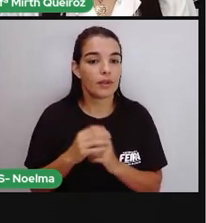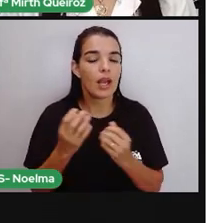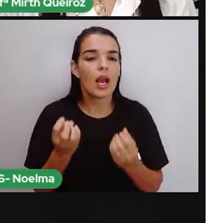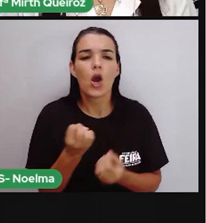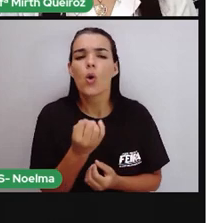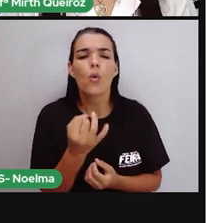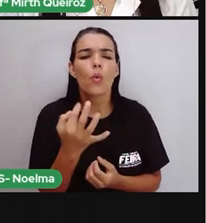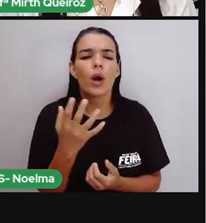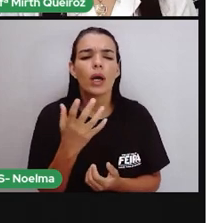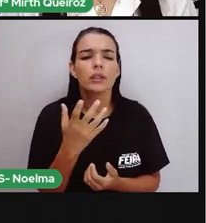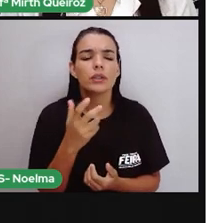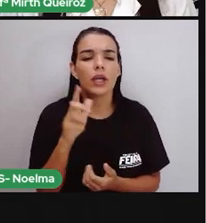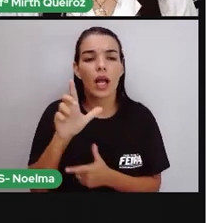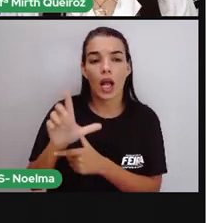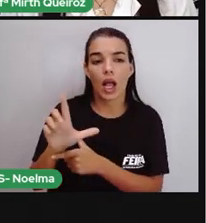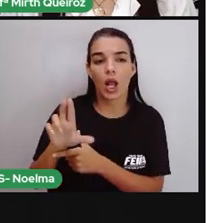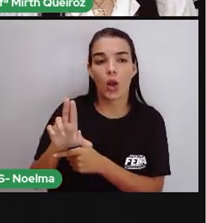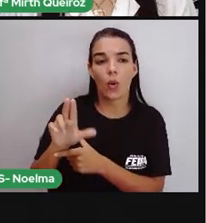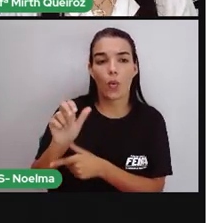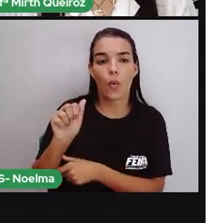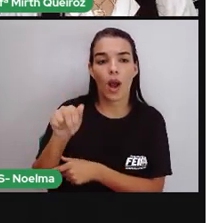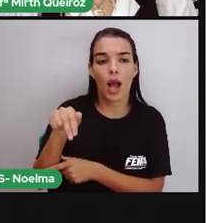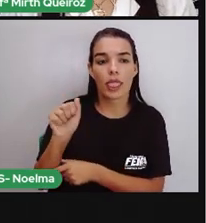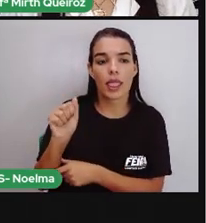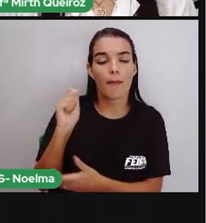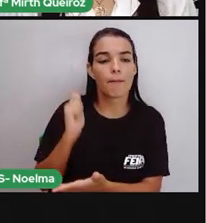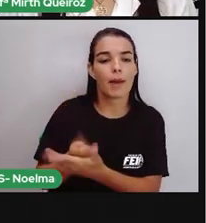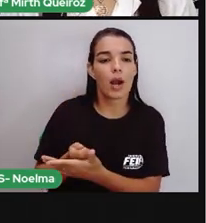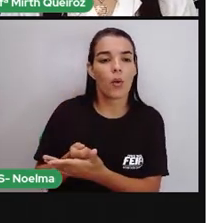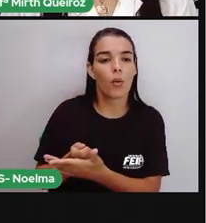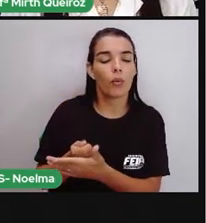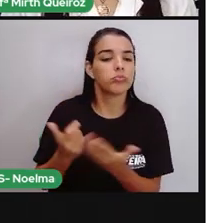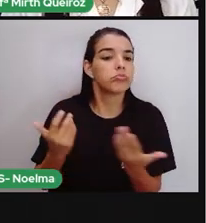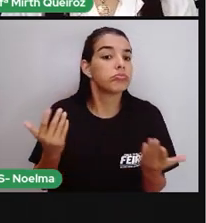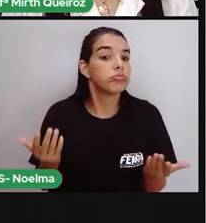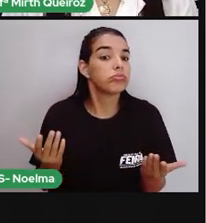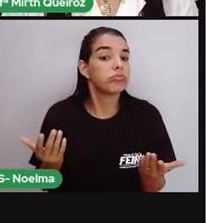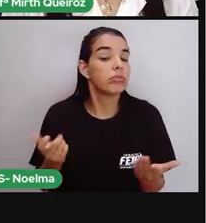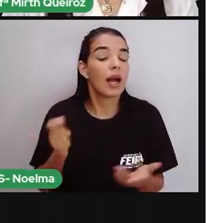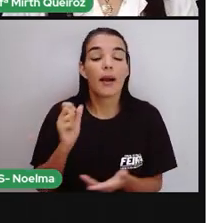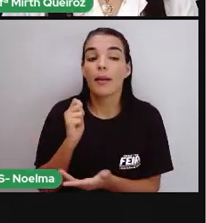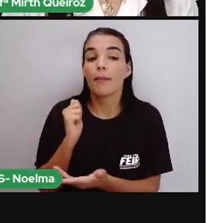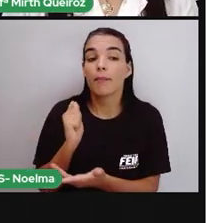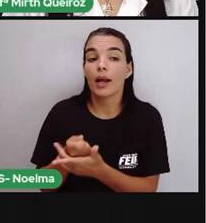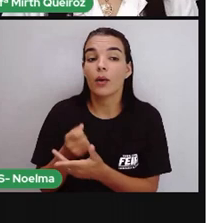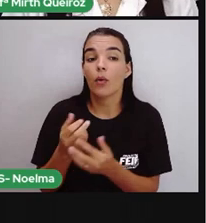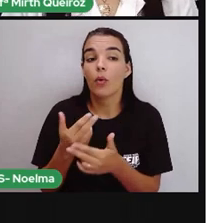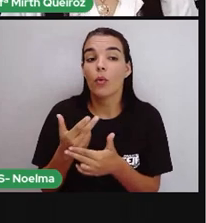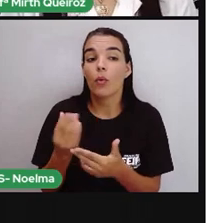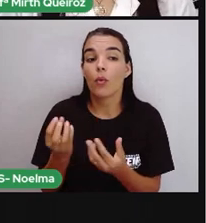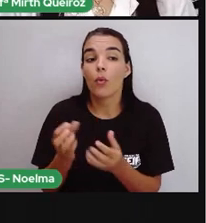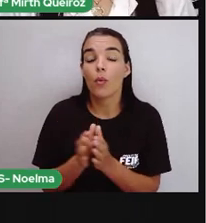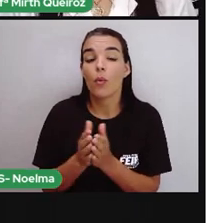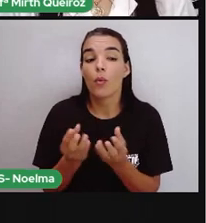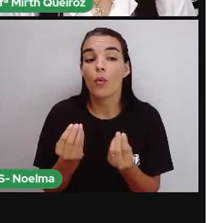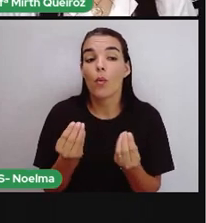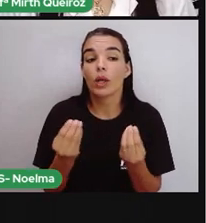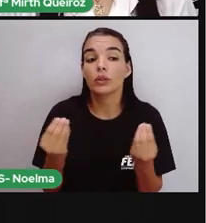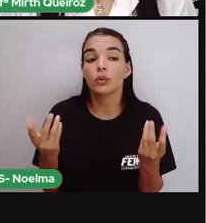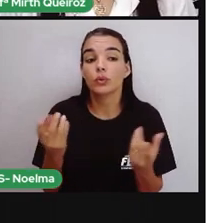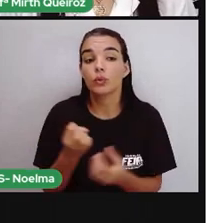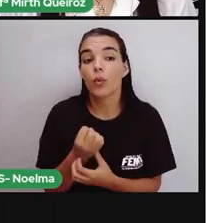Quanto Luana pagou pela fivela? Se ela tinha 2 reais e o troco recebido foi 75 centavos,